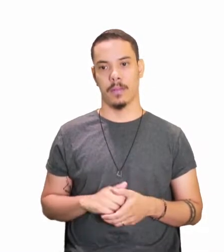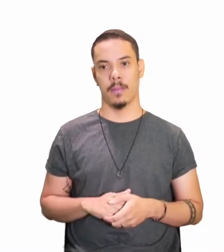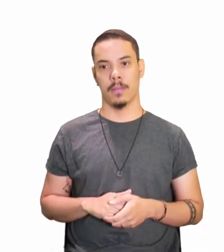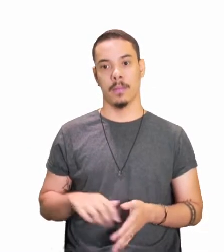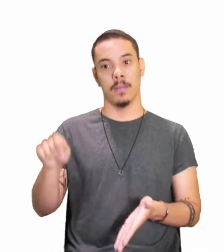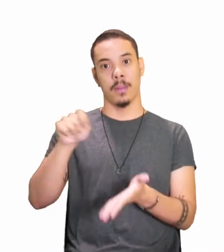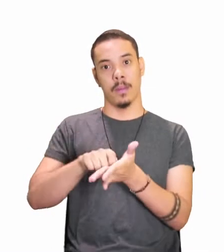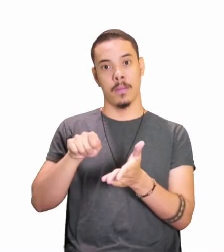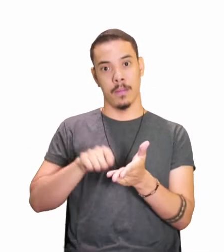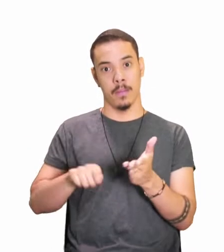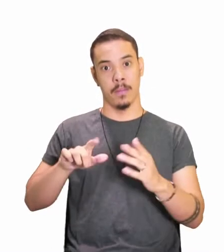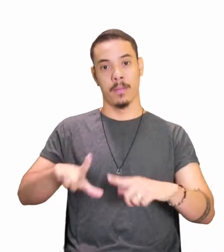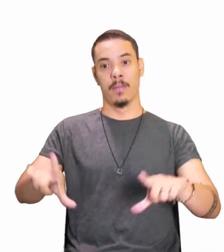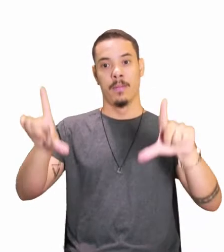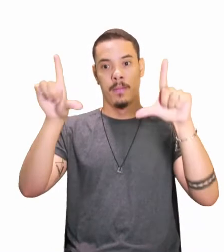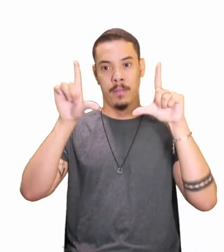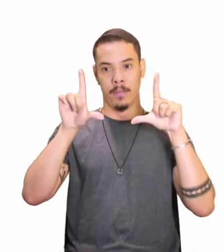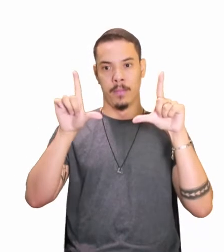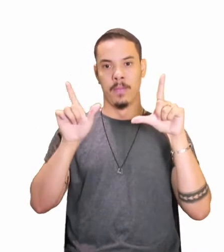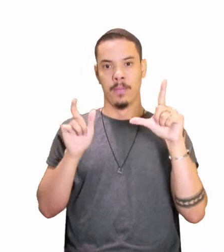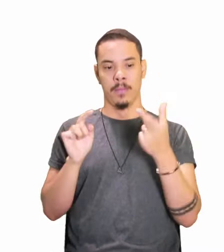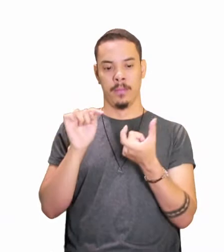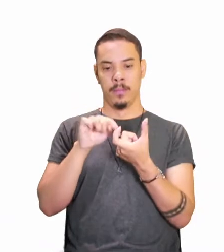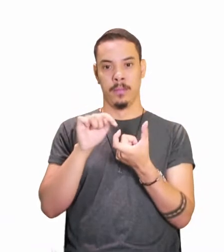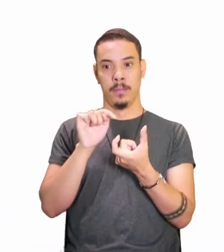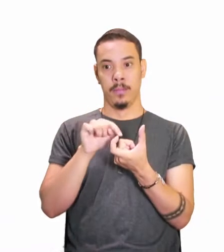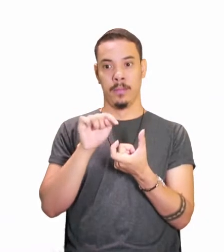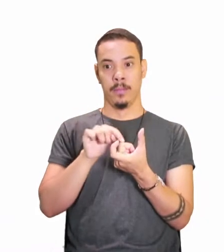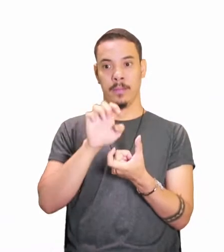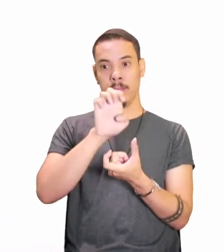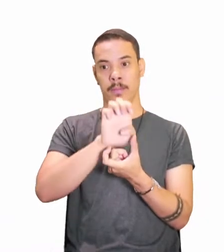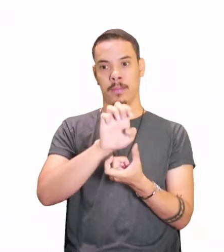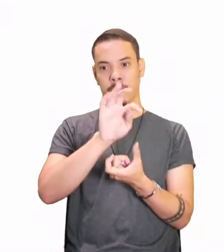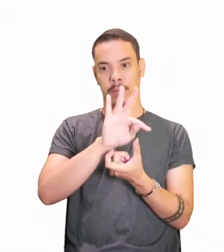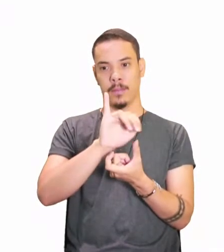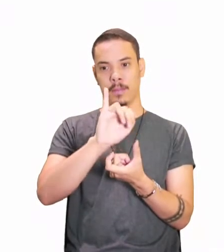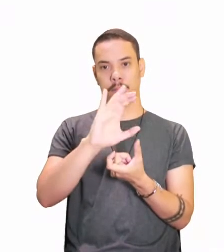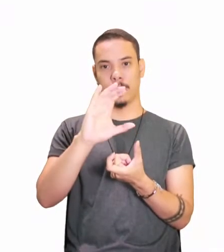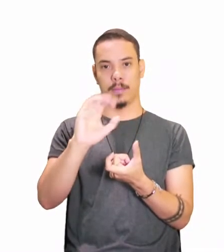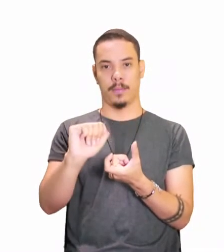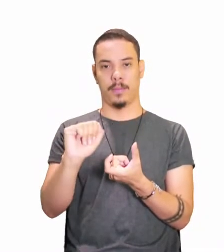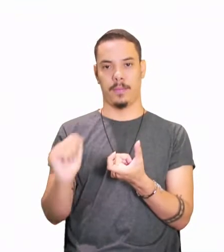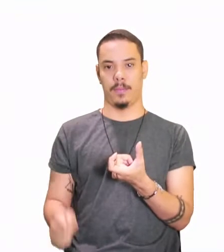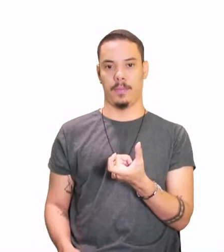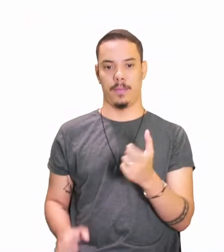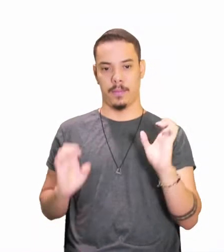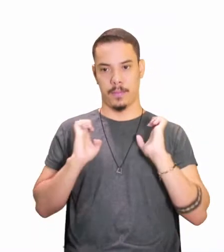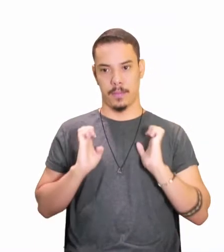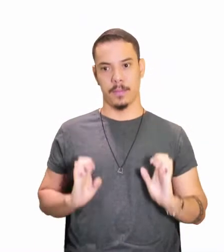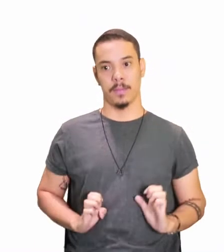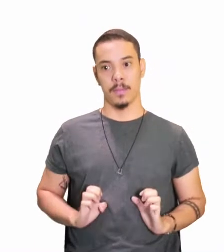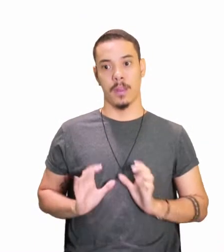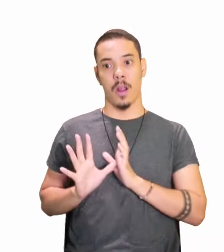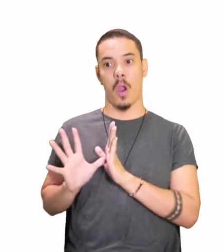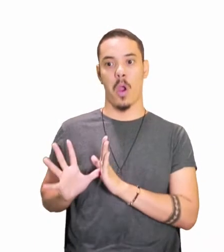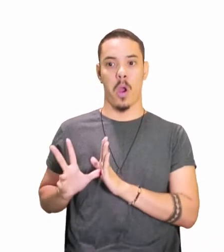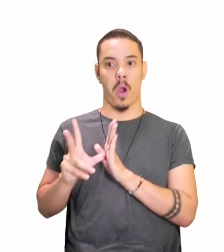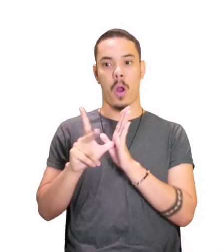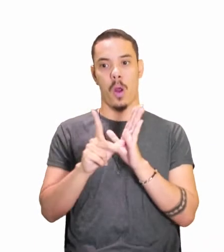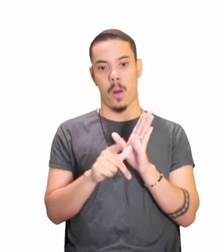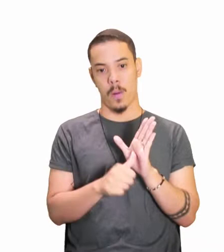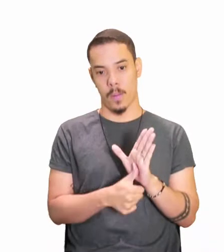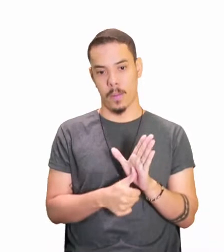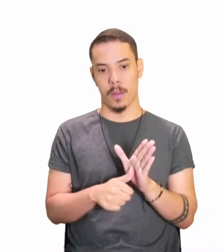escreva na lousa a palavra ética, aí o Amadinho, roubaram, diz